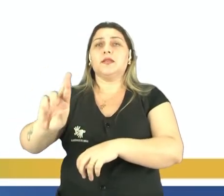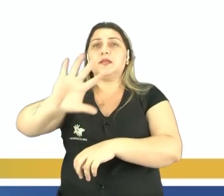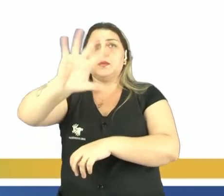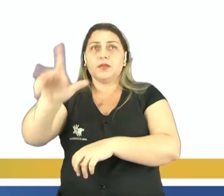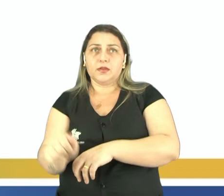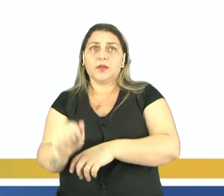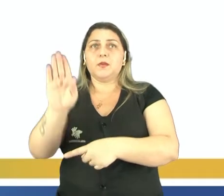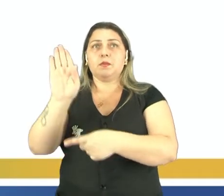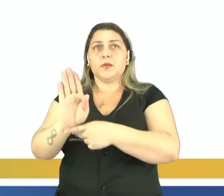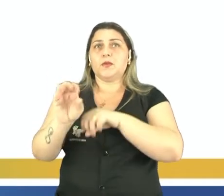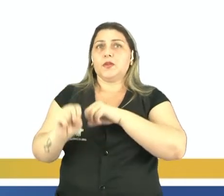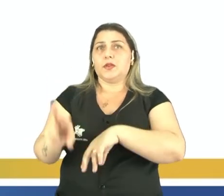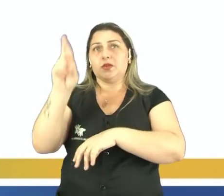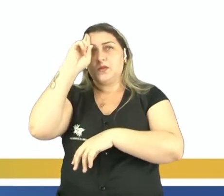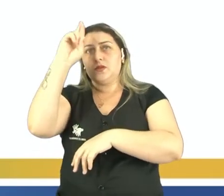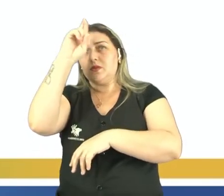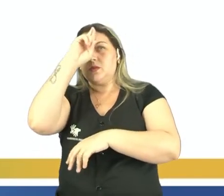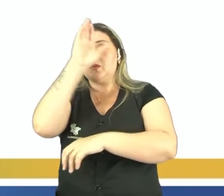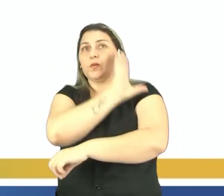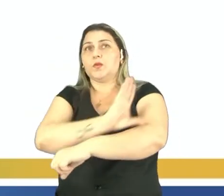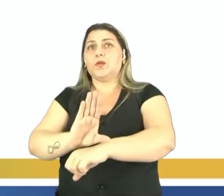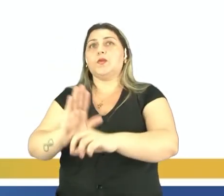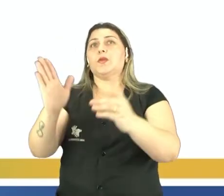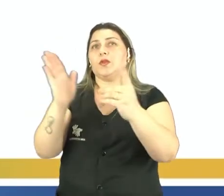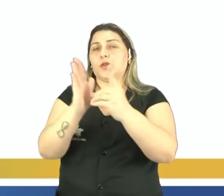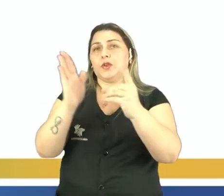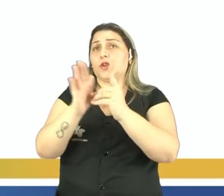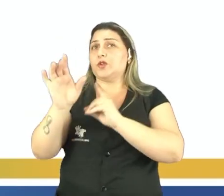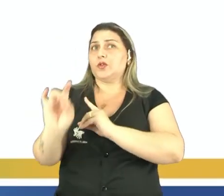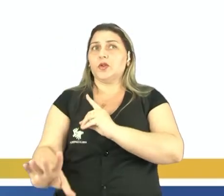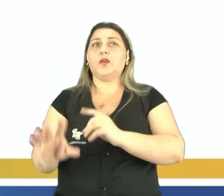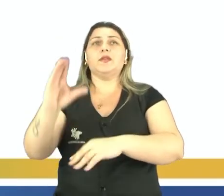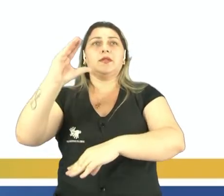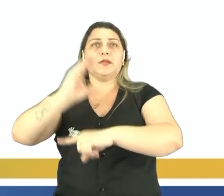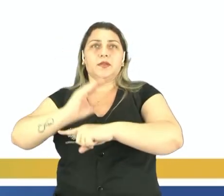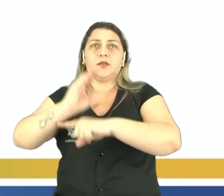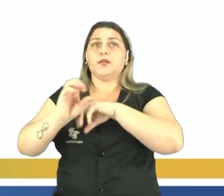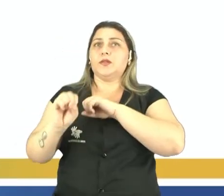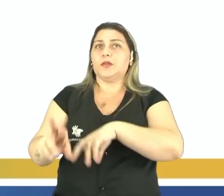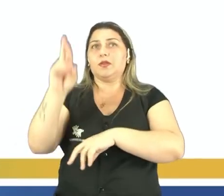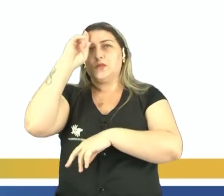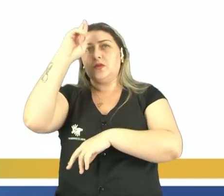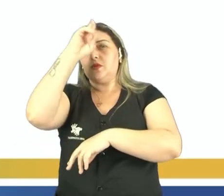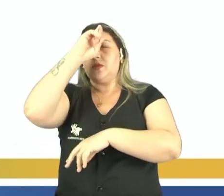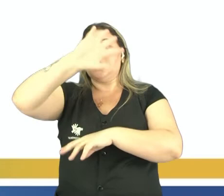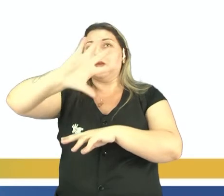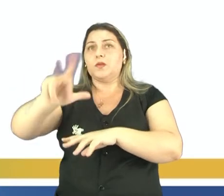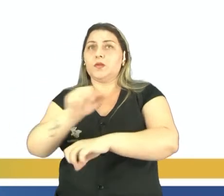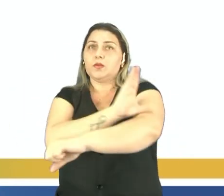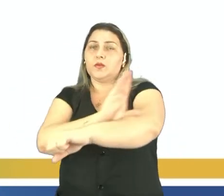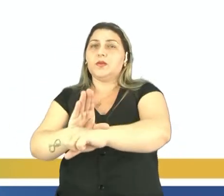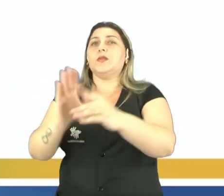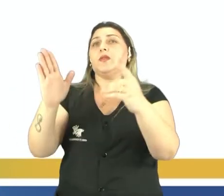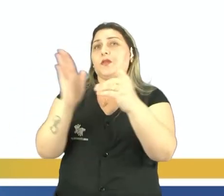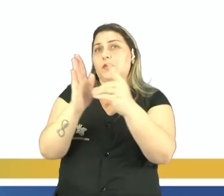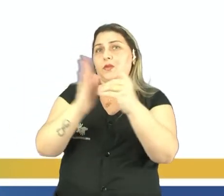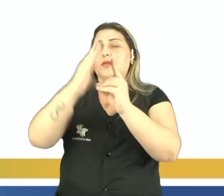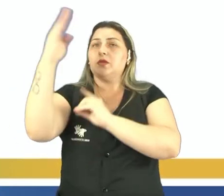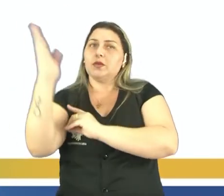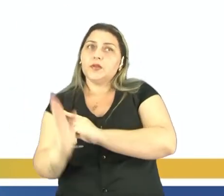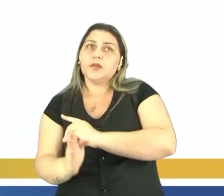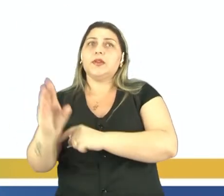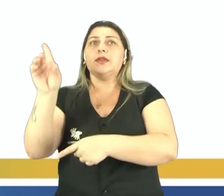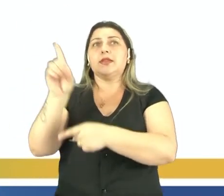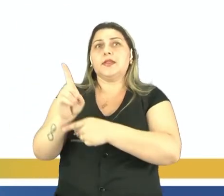africana B. O ensino da história e cultura indígenas apenas C. O ensino da história e cultura afro-brasileira e